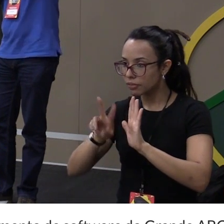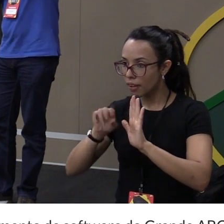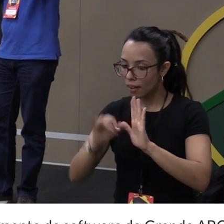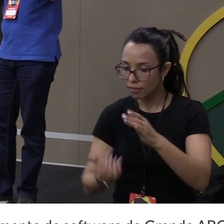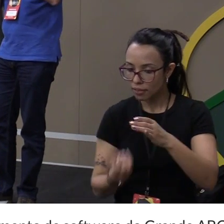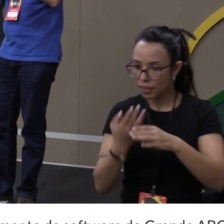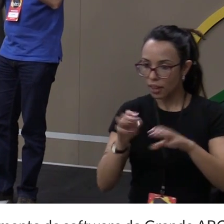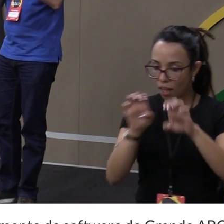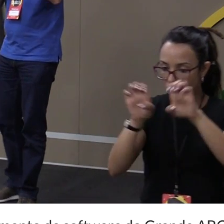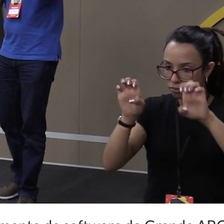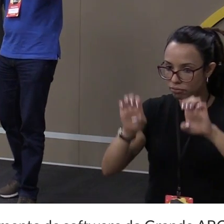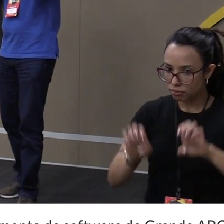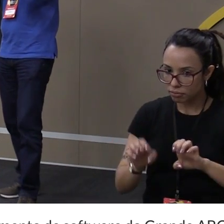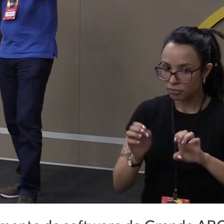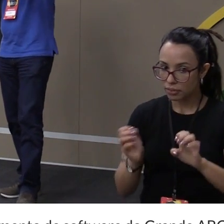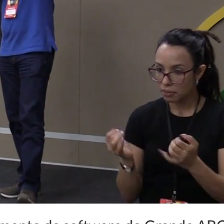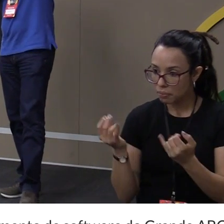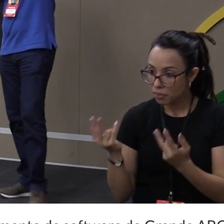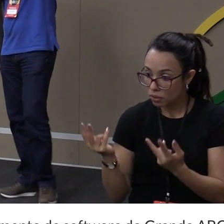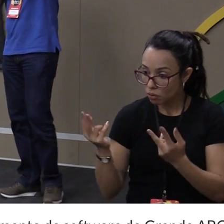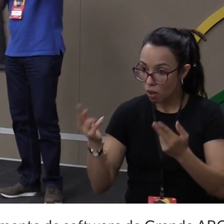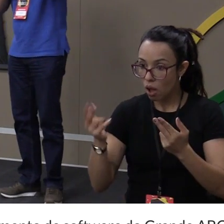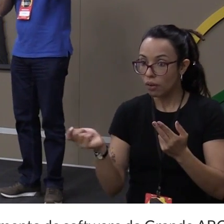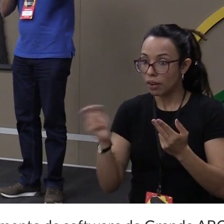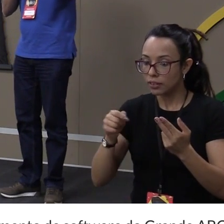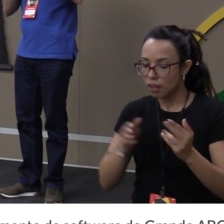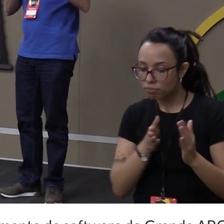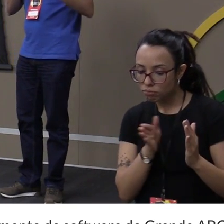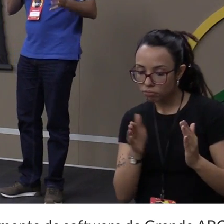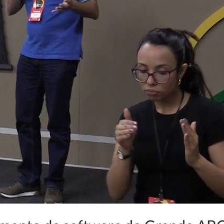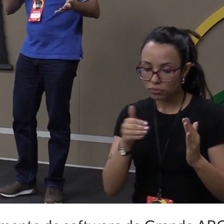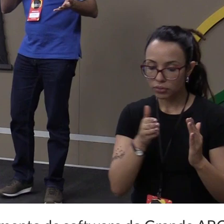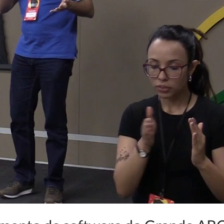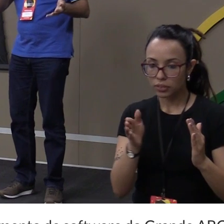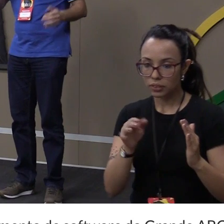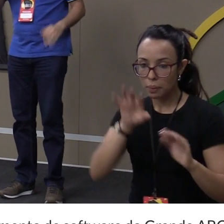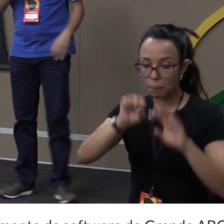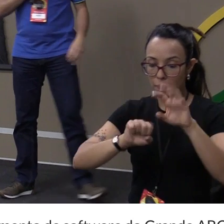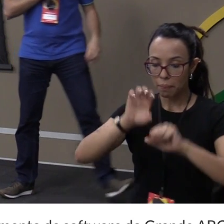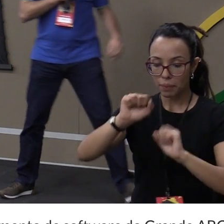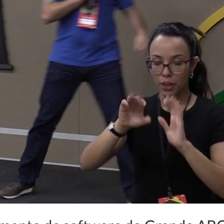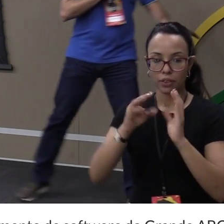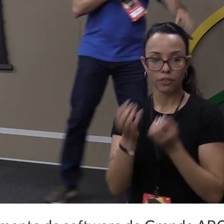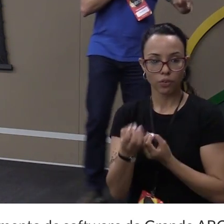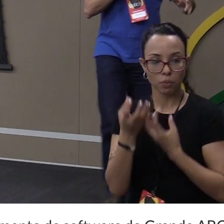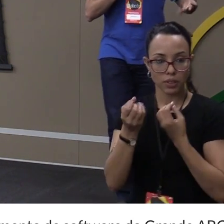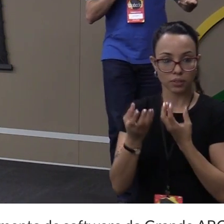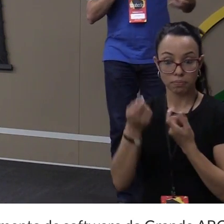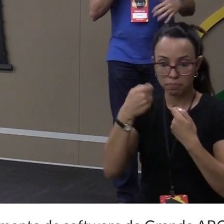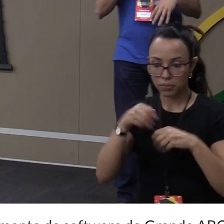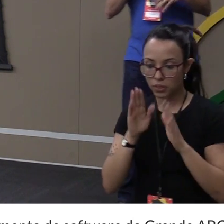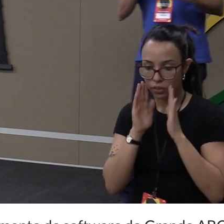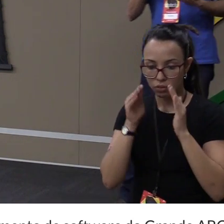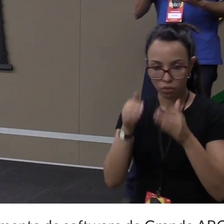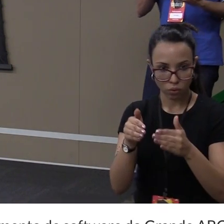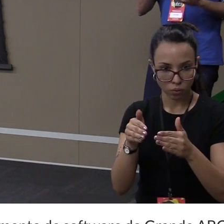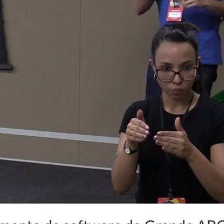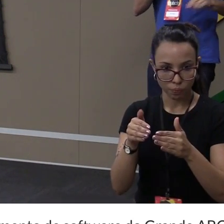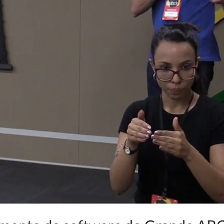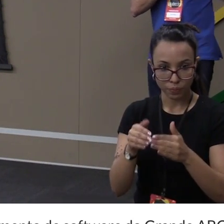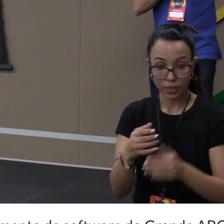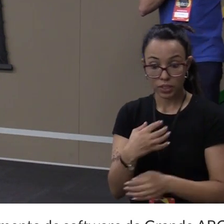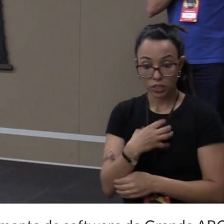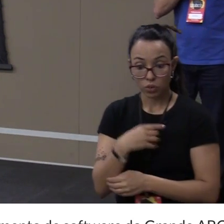estrutura, árvore DOM dessa página, e poder navegar através dela para você extrair o que você precisa. Essa é a